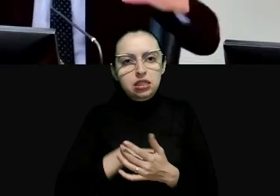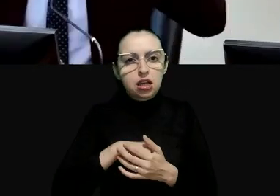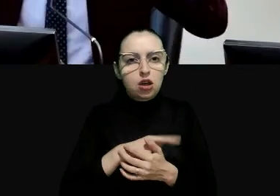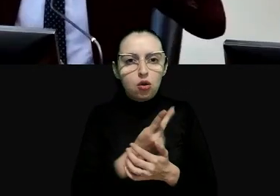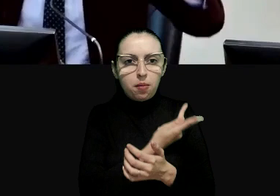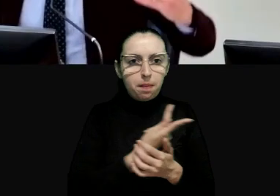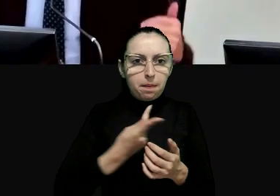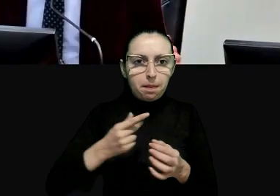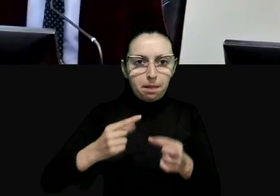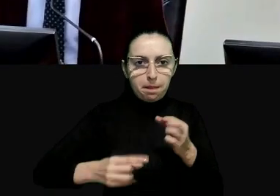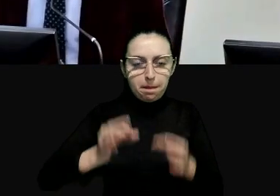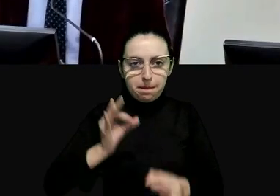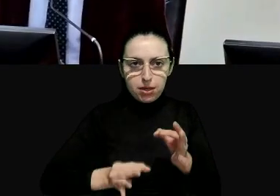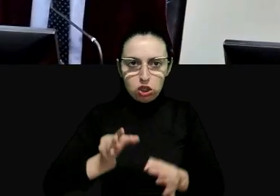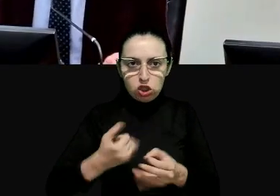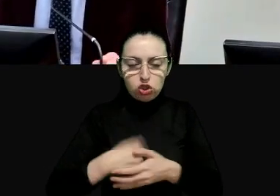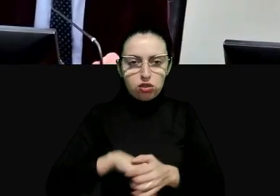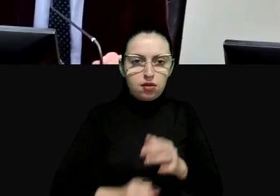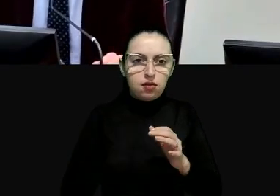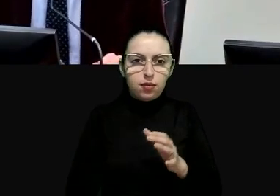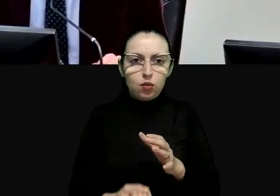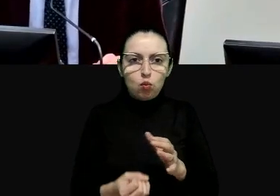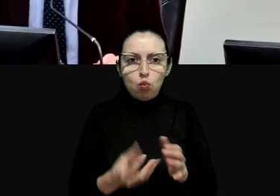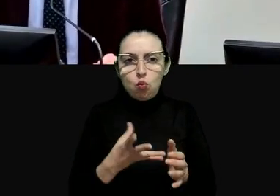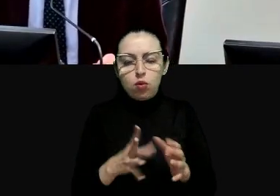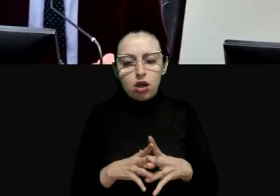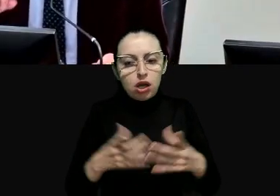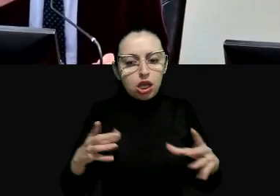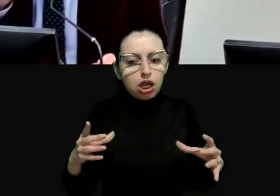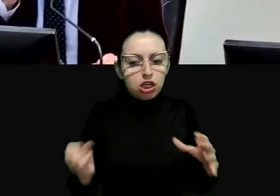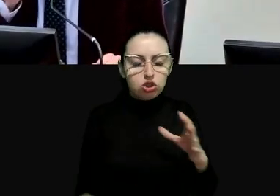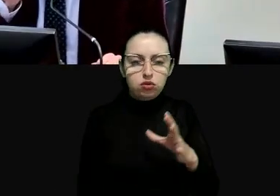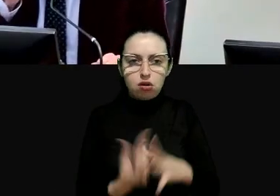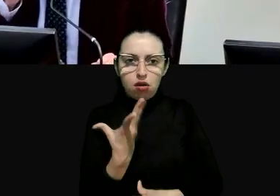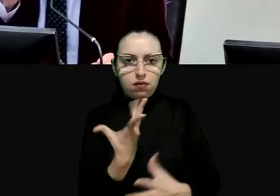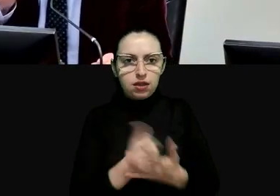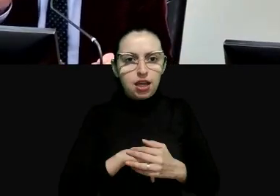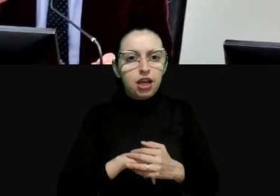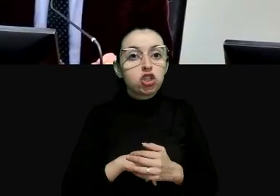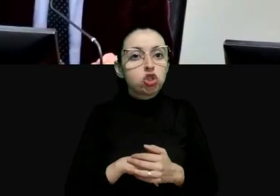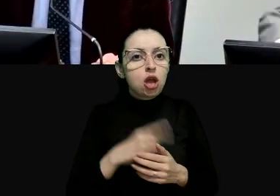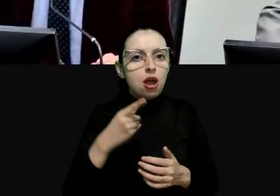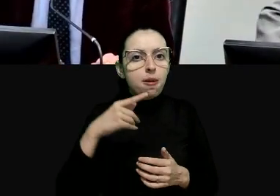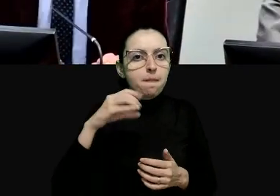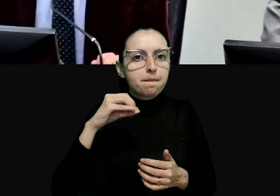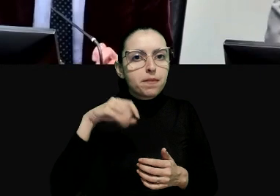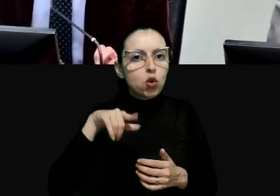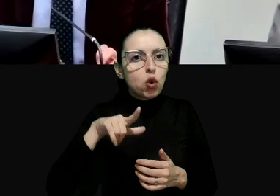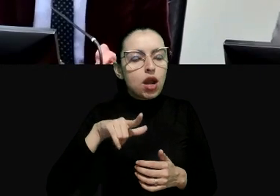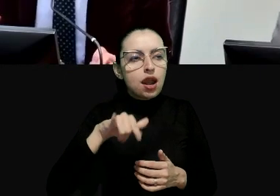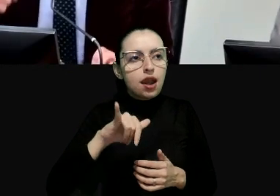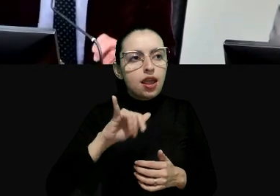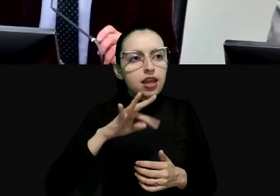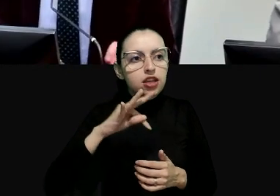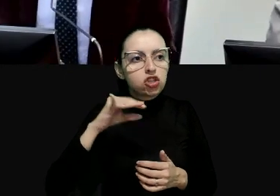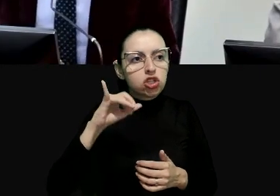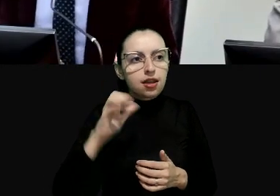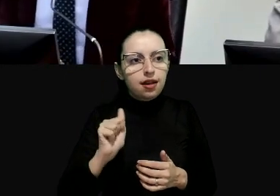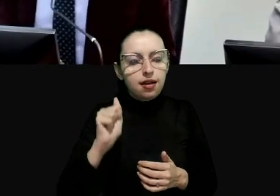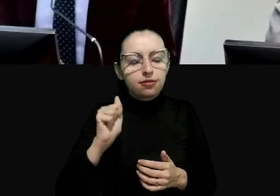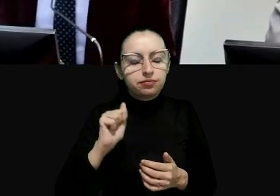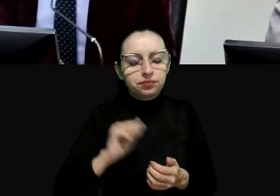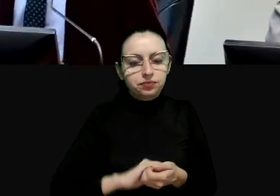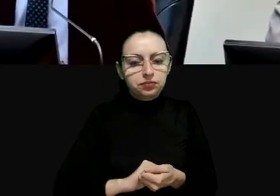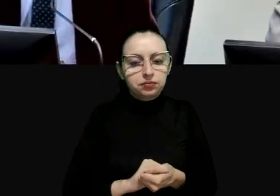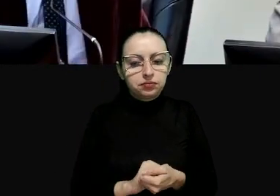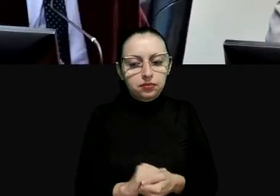grande inovação uma grande inovação jurídica em e também